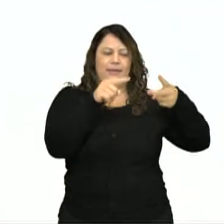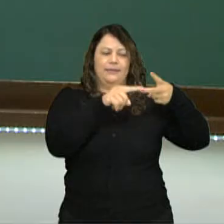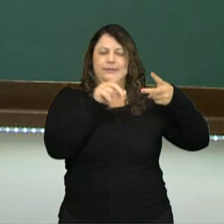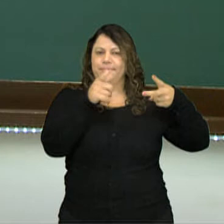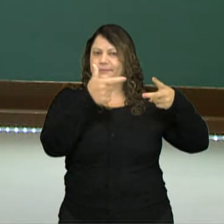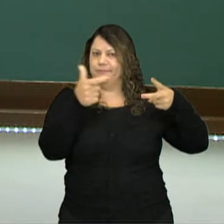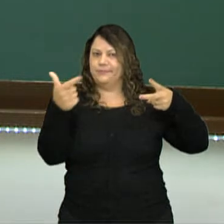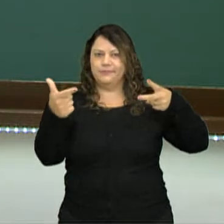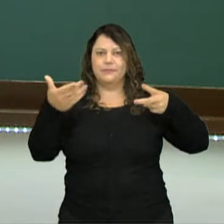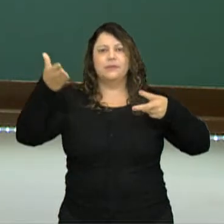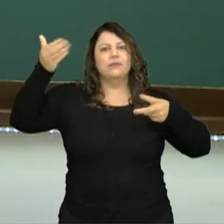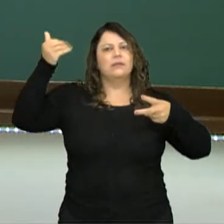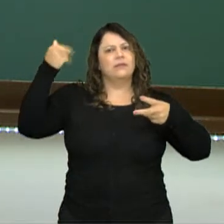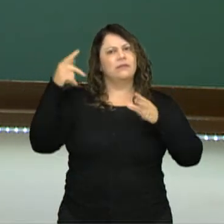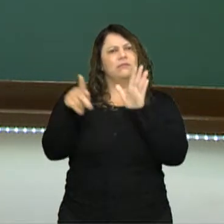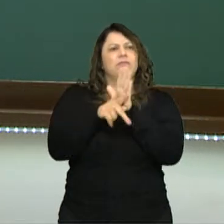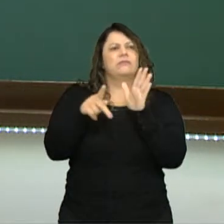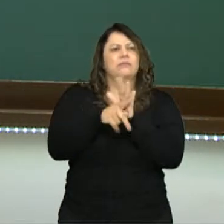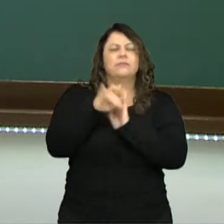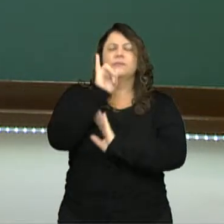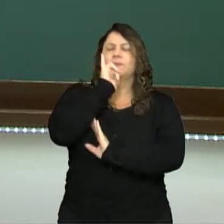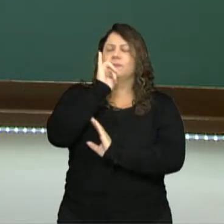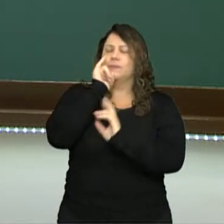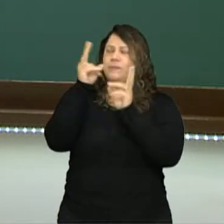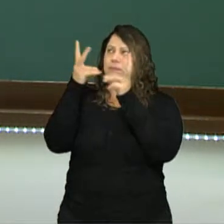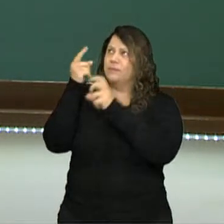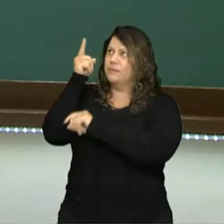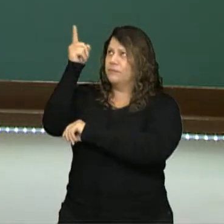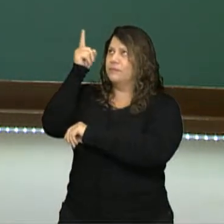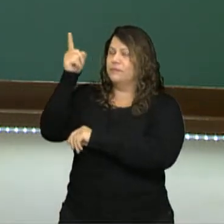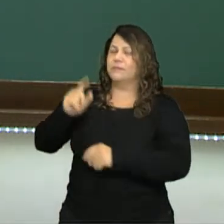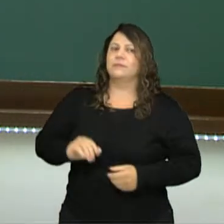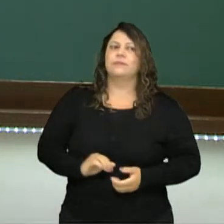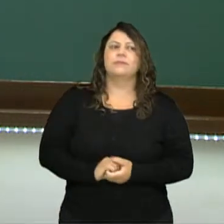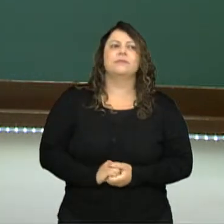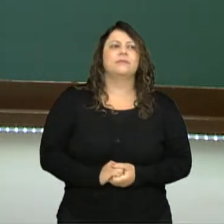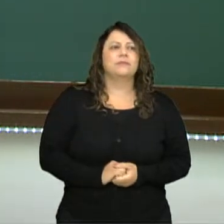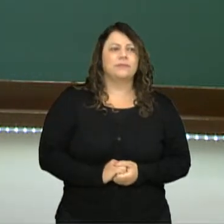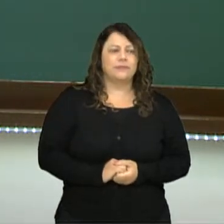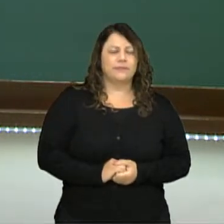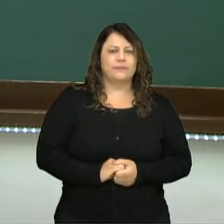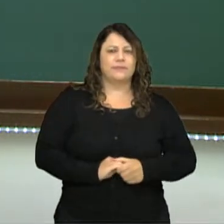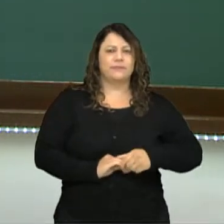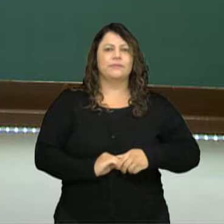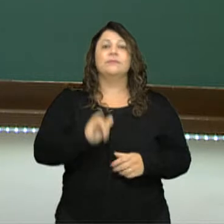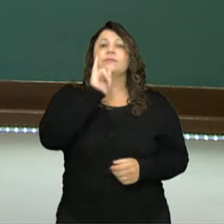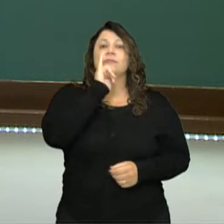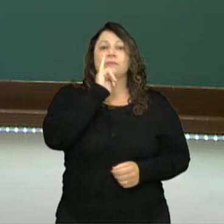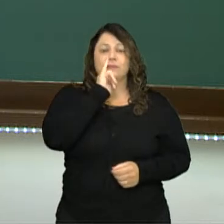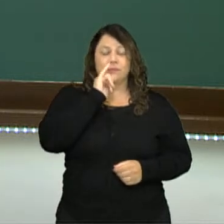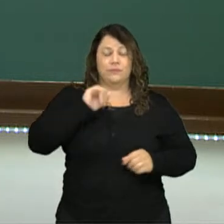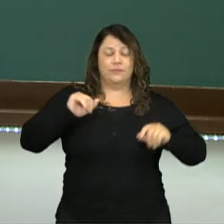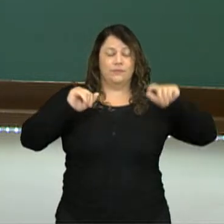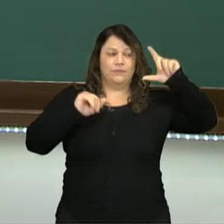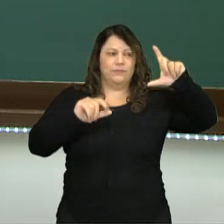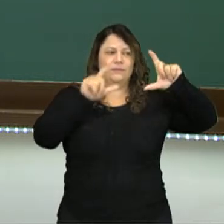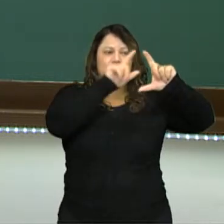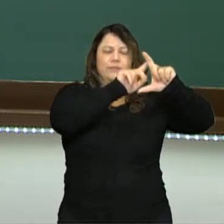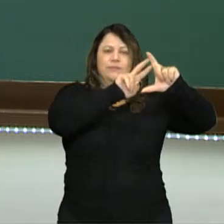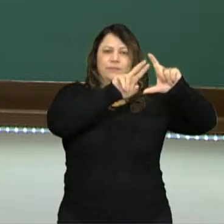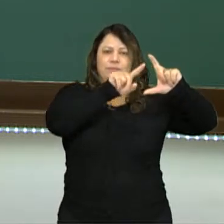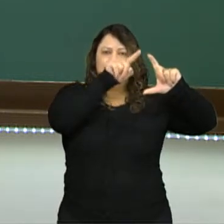própria de passado. Como nos exemplos que nós temos aqui. The sailors took their habits to many places. Eles